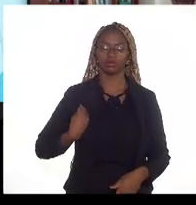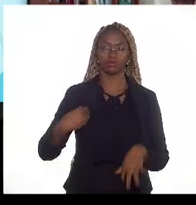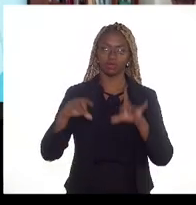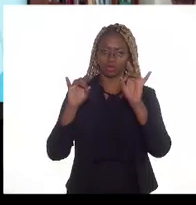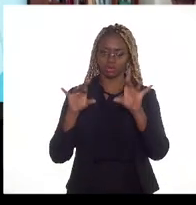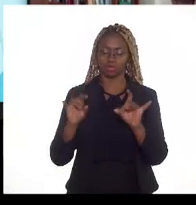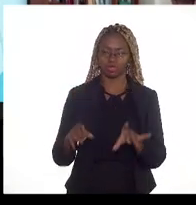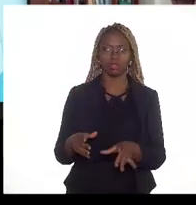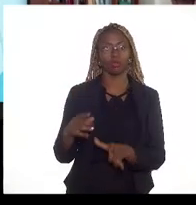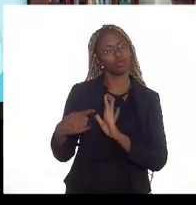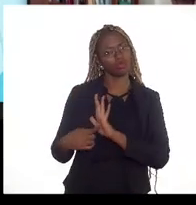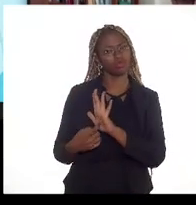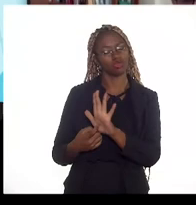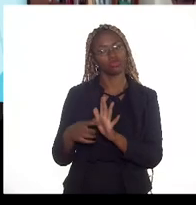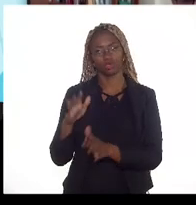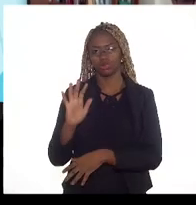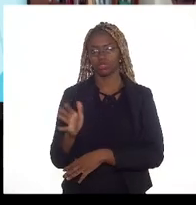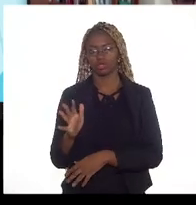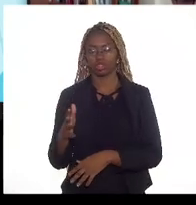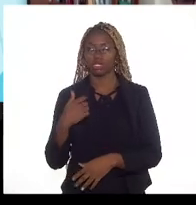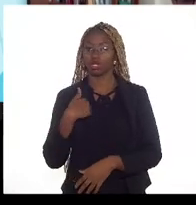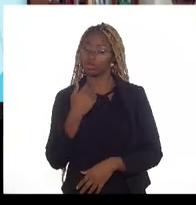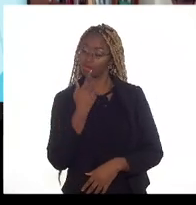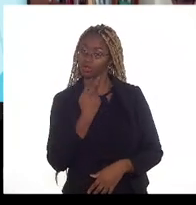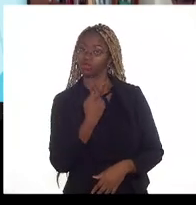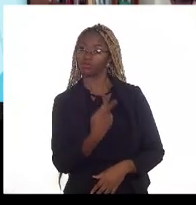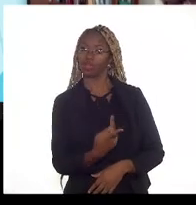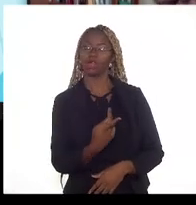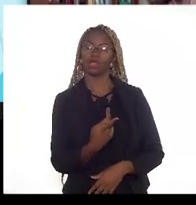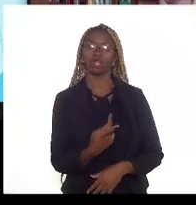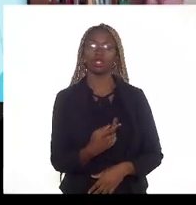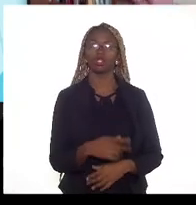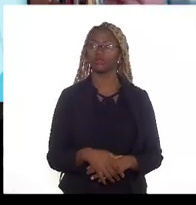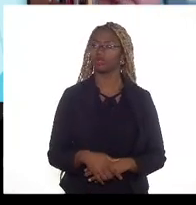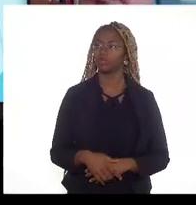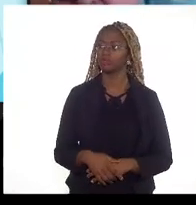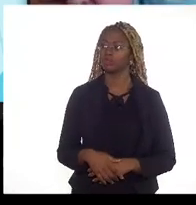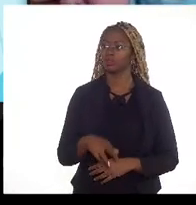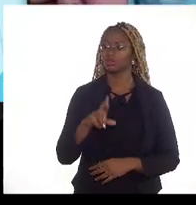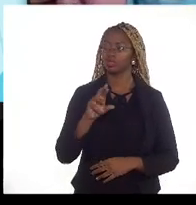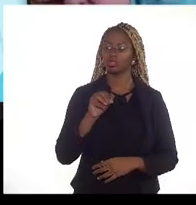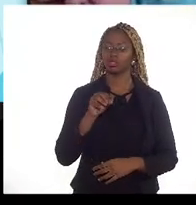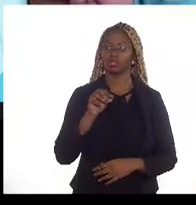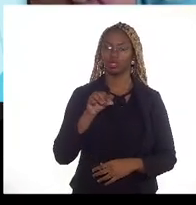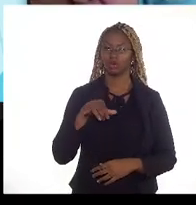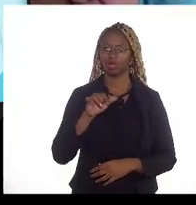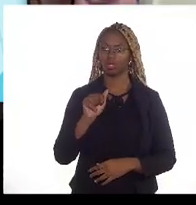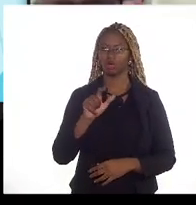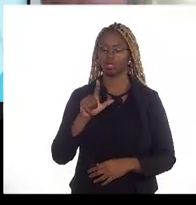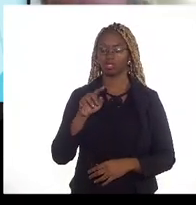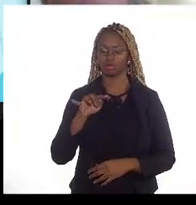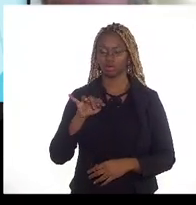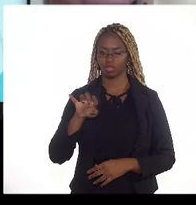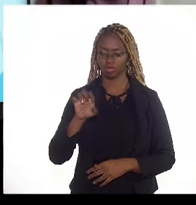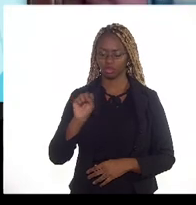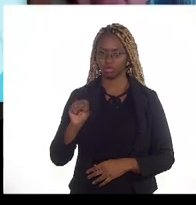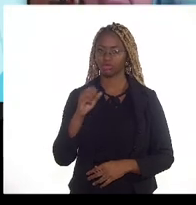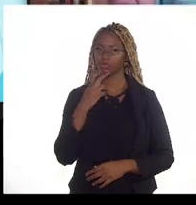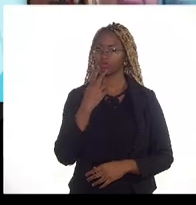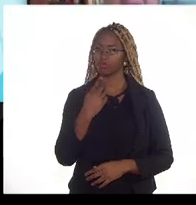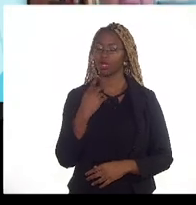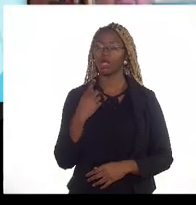já mostrou isso eu estou falando de royalties que incidem sobre a receita bruta que